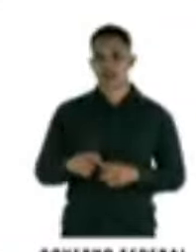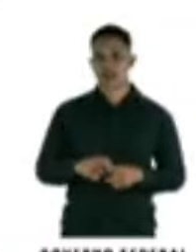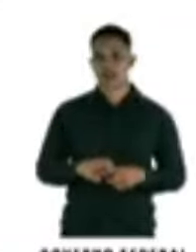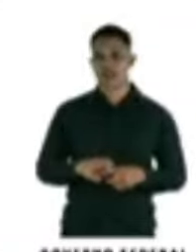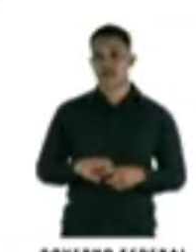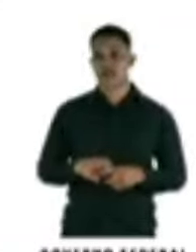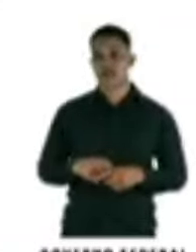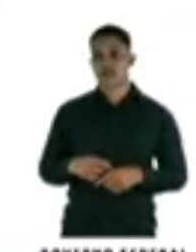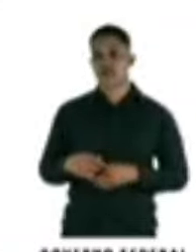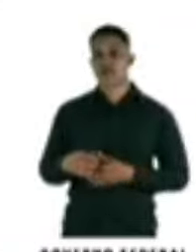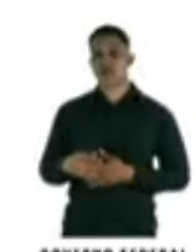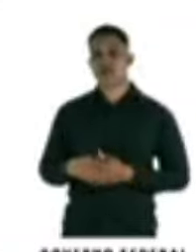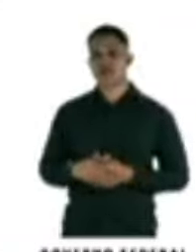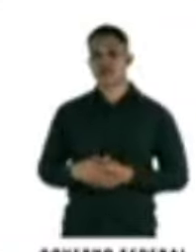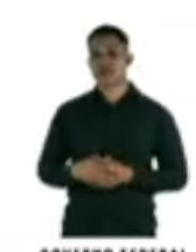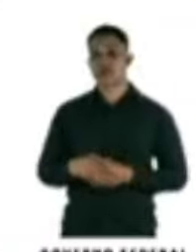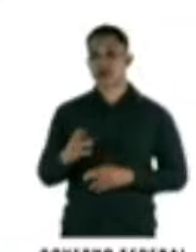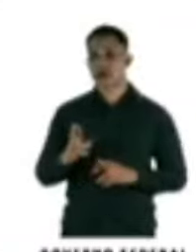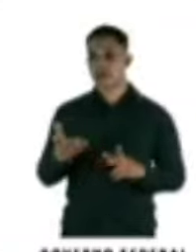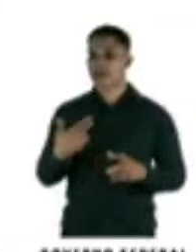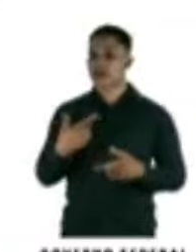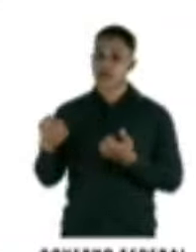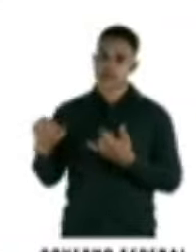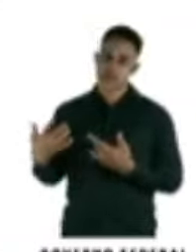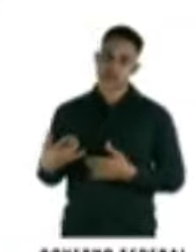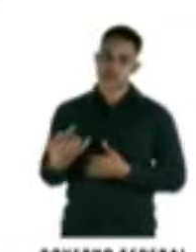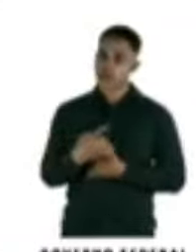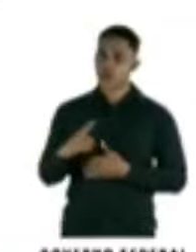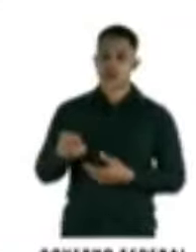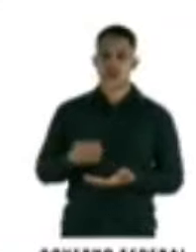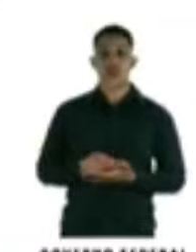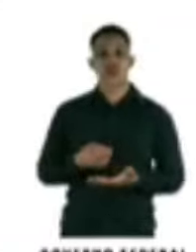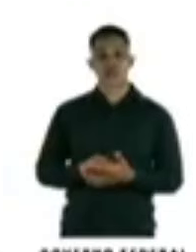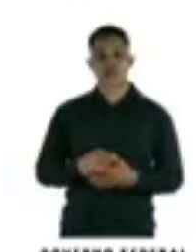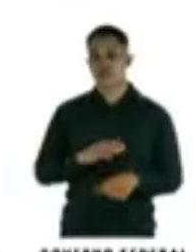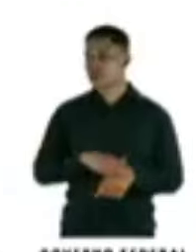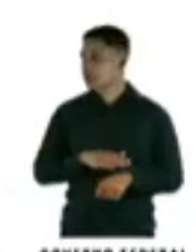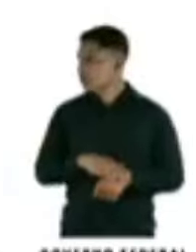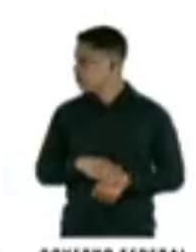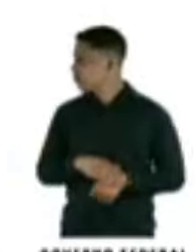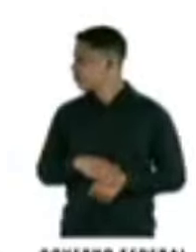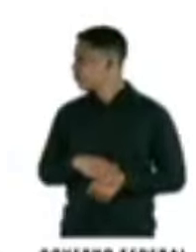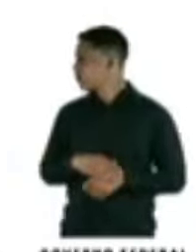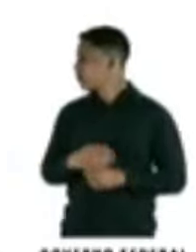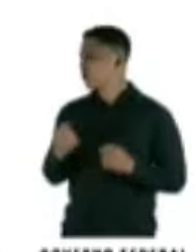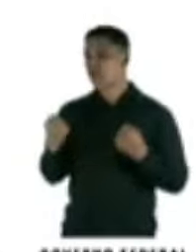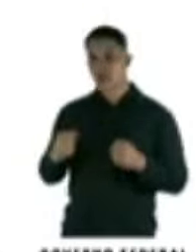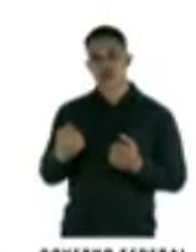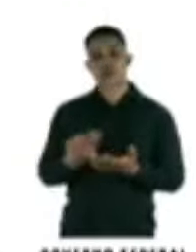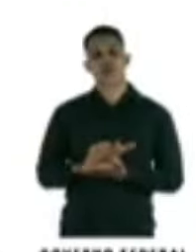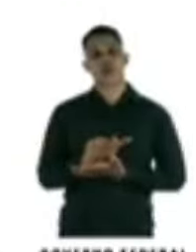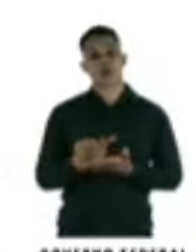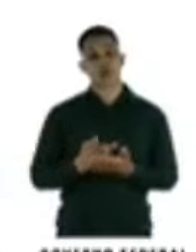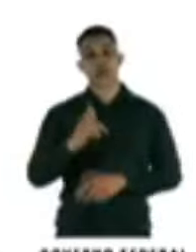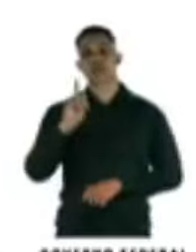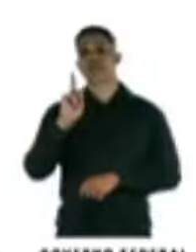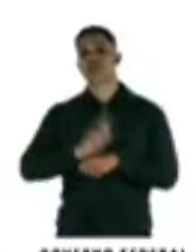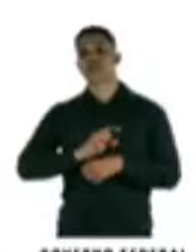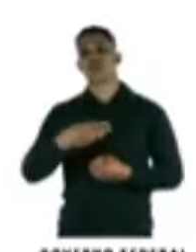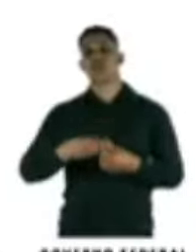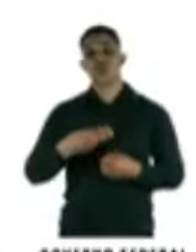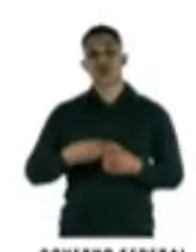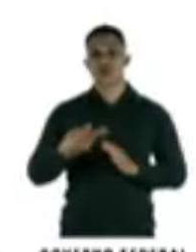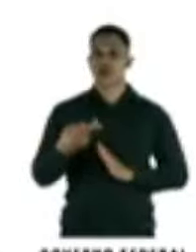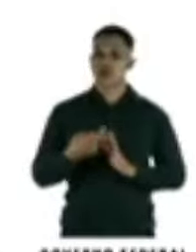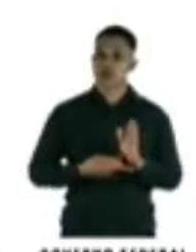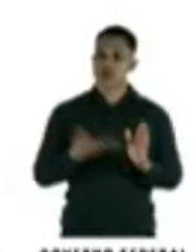repercussão, as famílias que tiverem justificativa para o não cumprimento de continualidades podem procurar a gestão municipal do programa